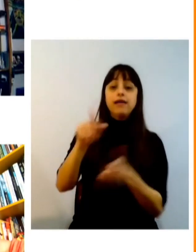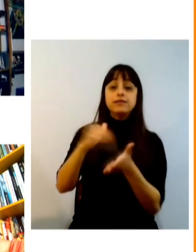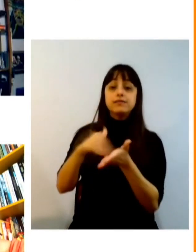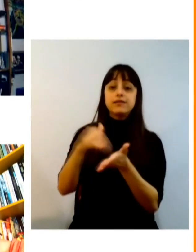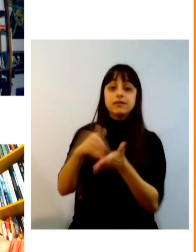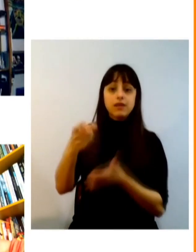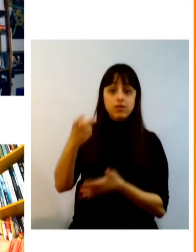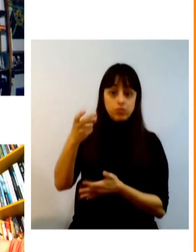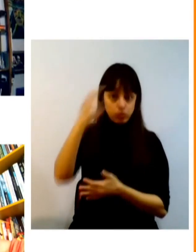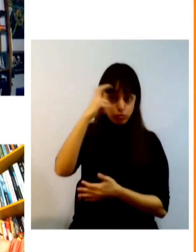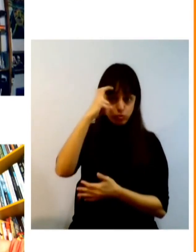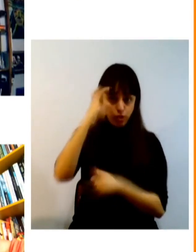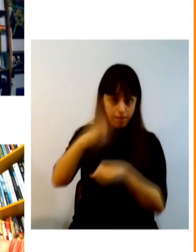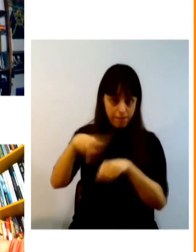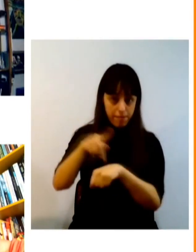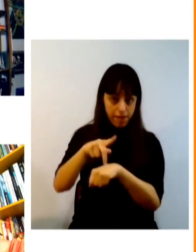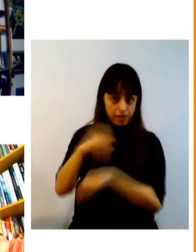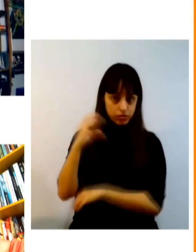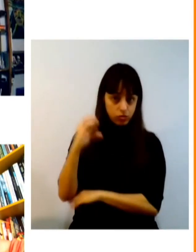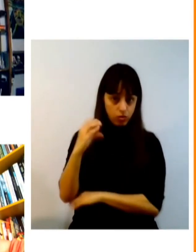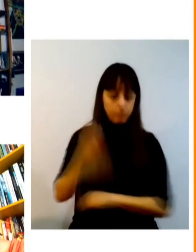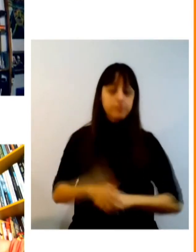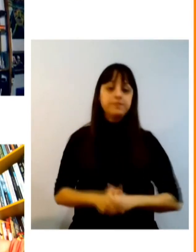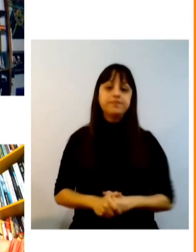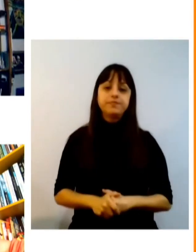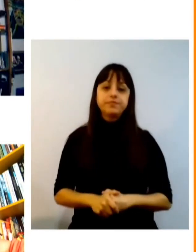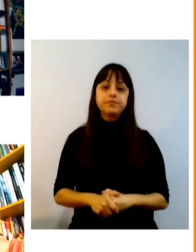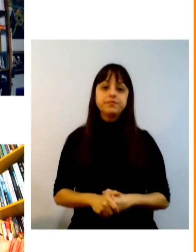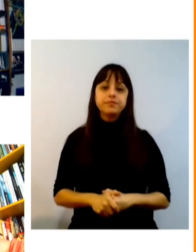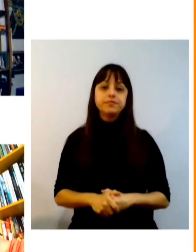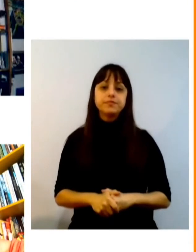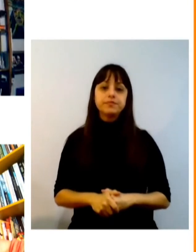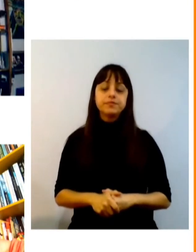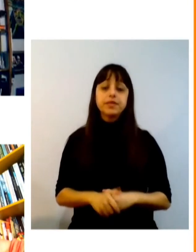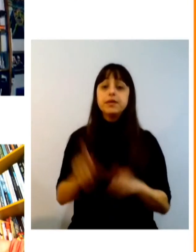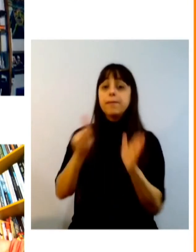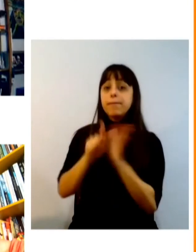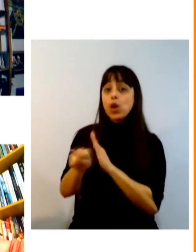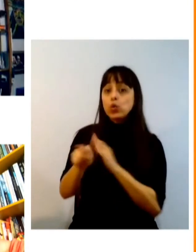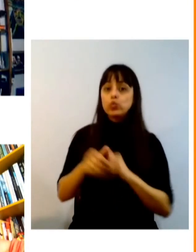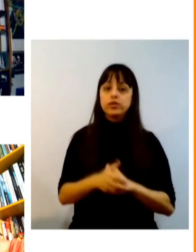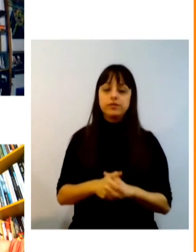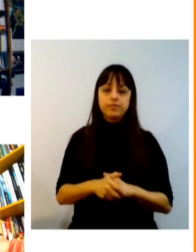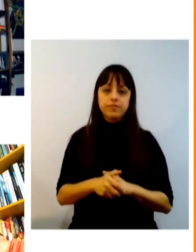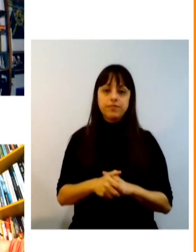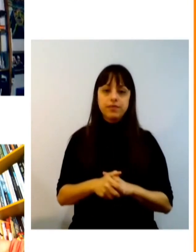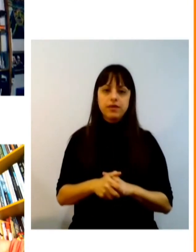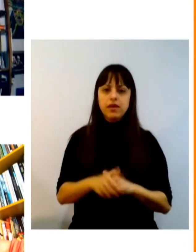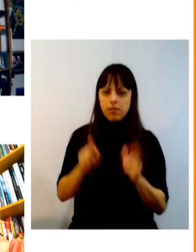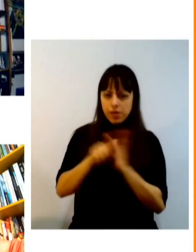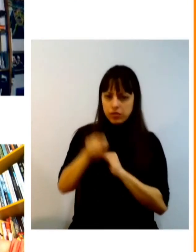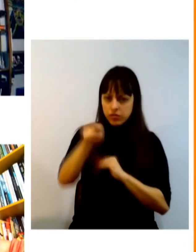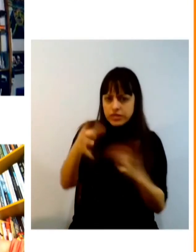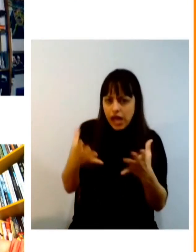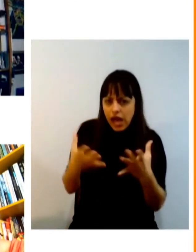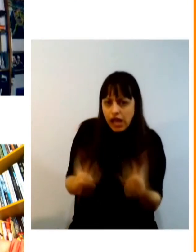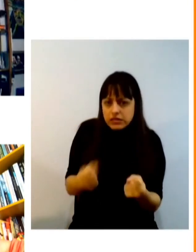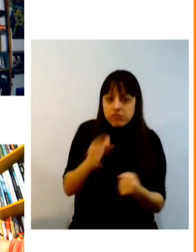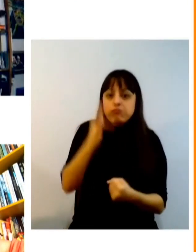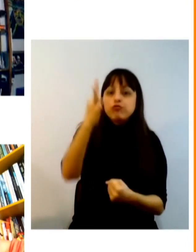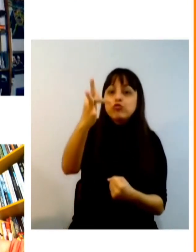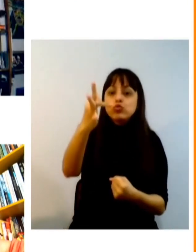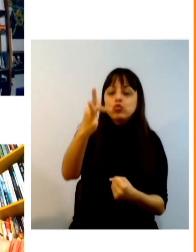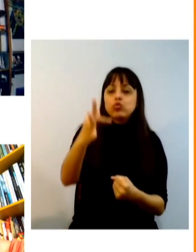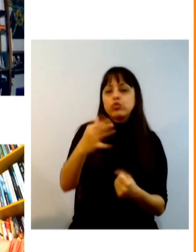Paula uma pergunta aqui para vocês seria se você ocuparia outro cargo político e